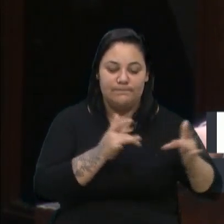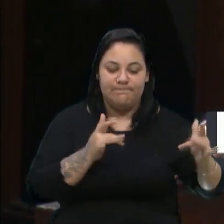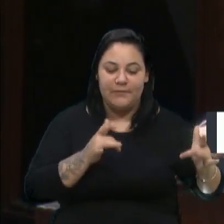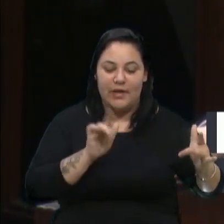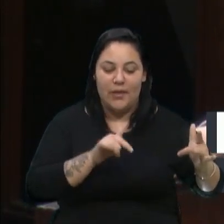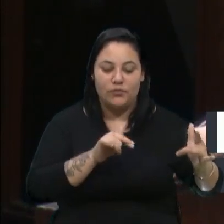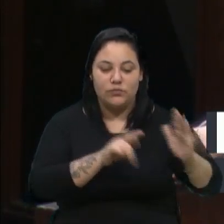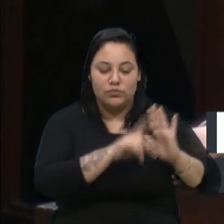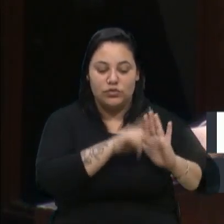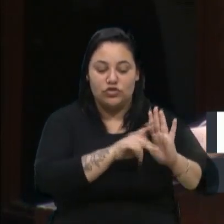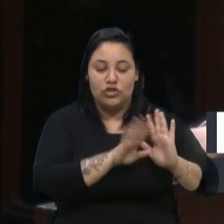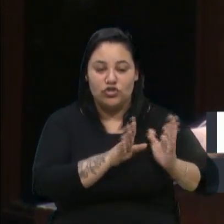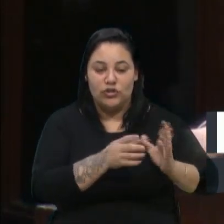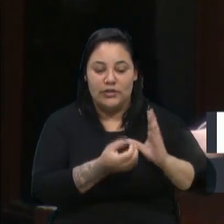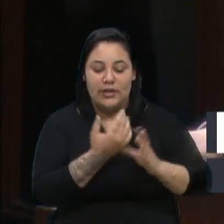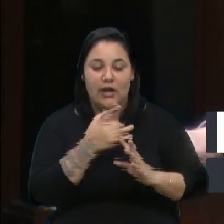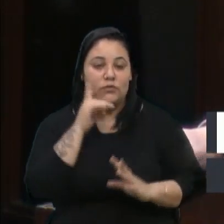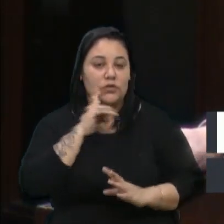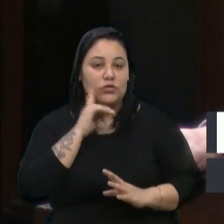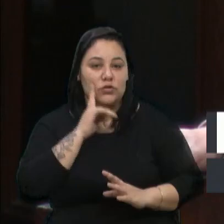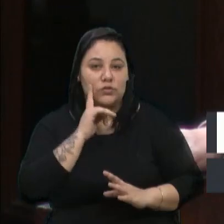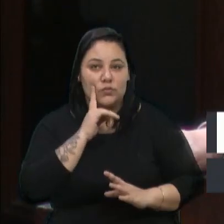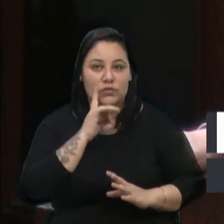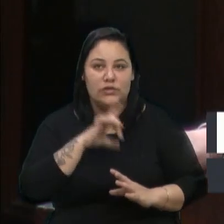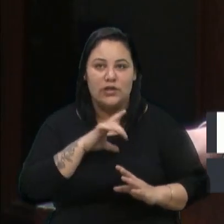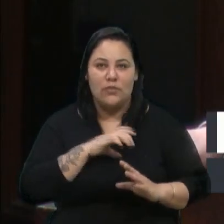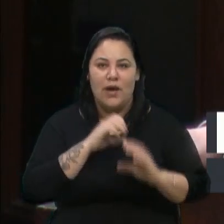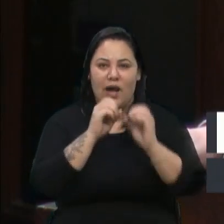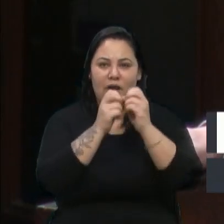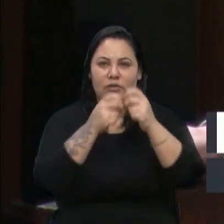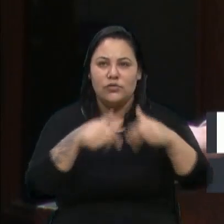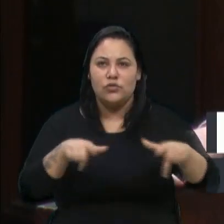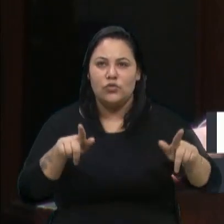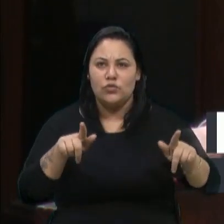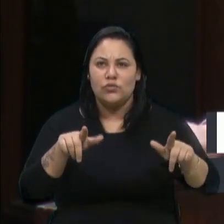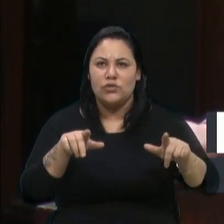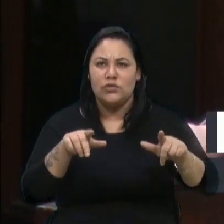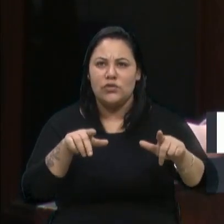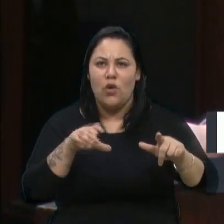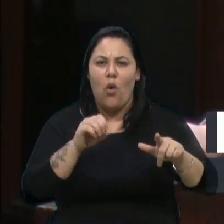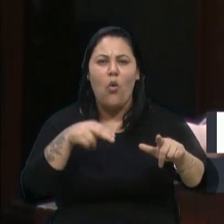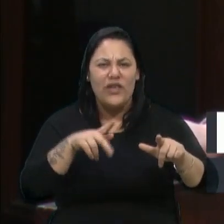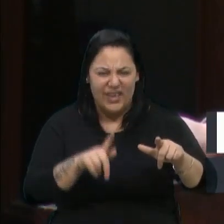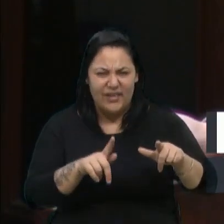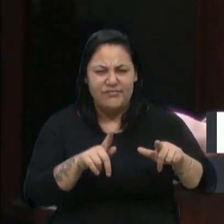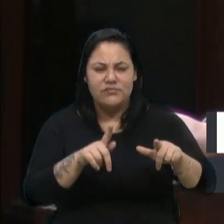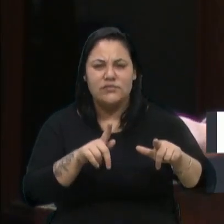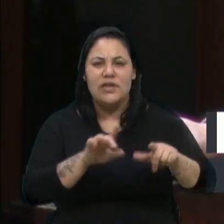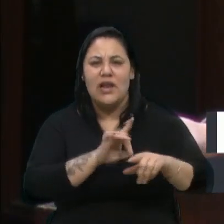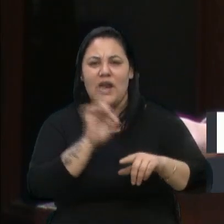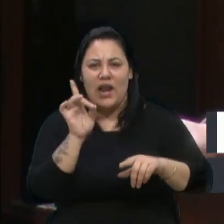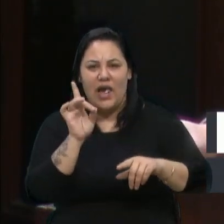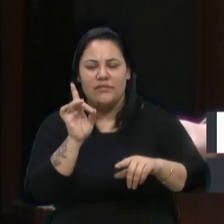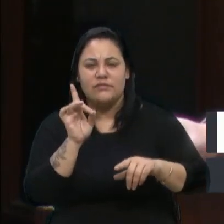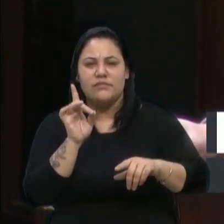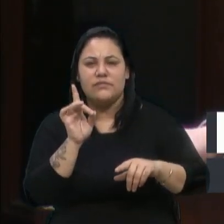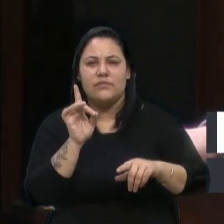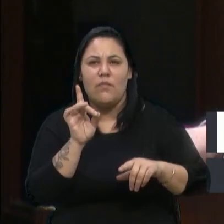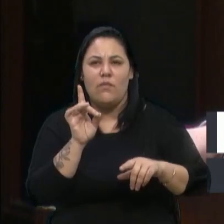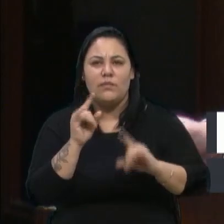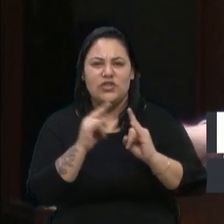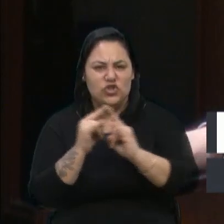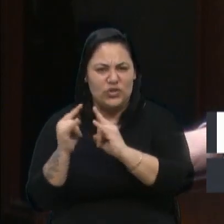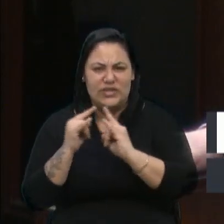pela ONG The Ellen Middle Hands Foundation, na Califórnia, onde eles